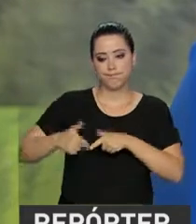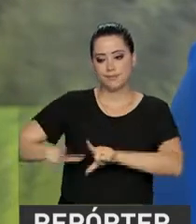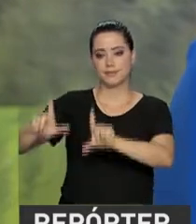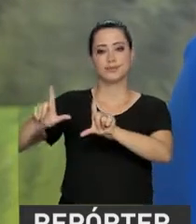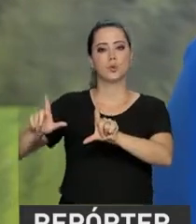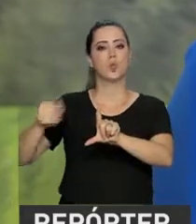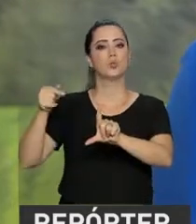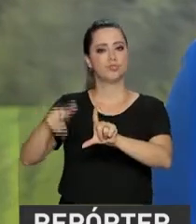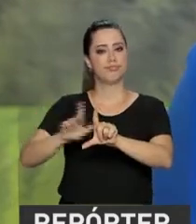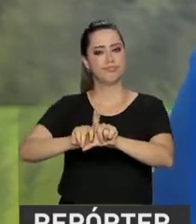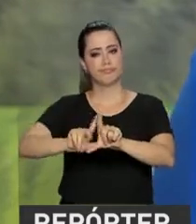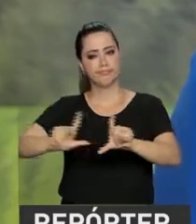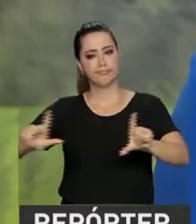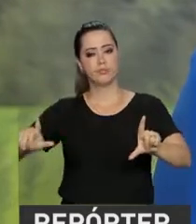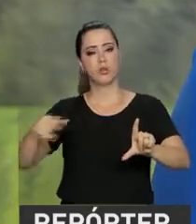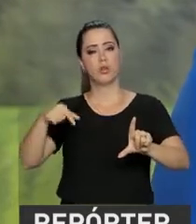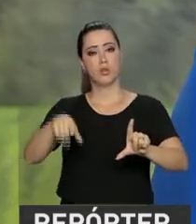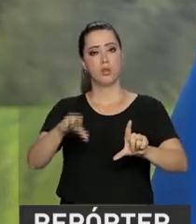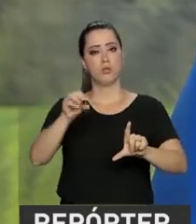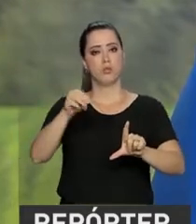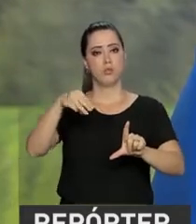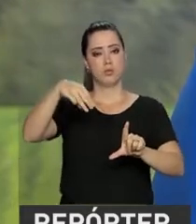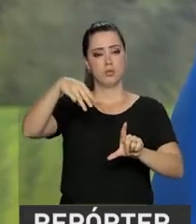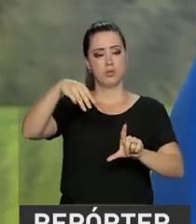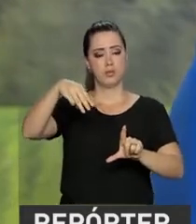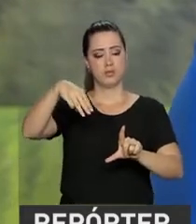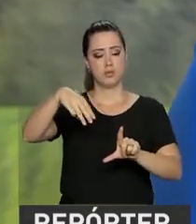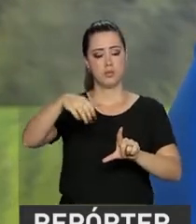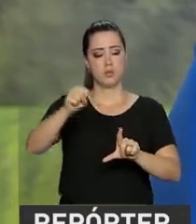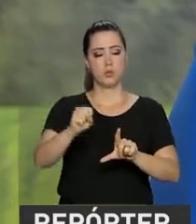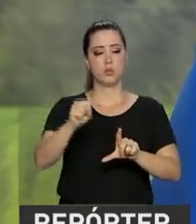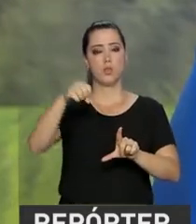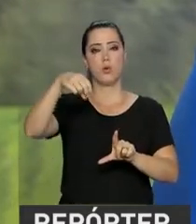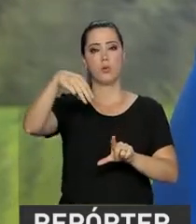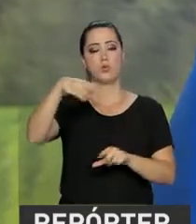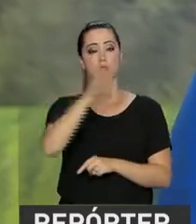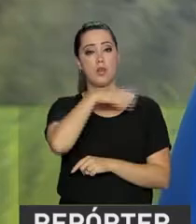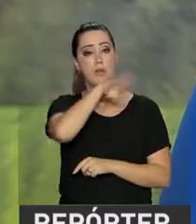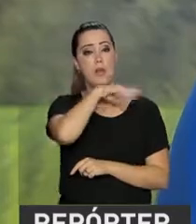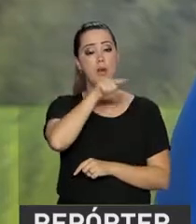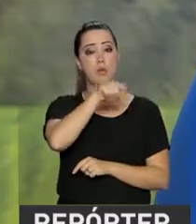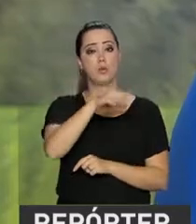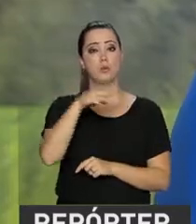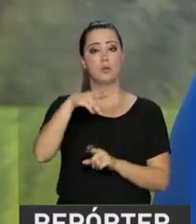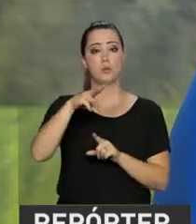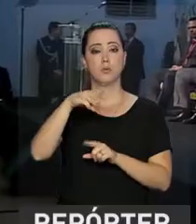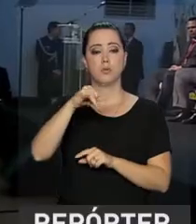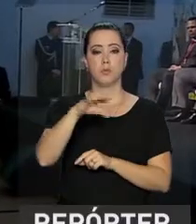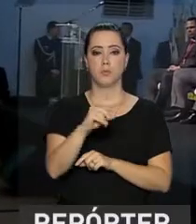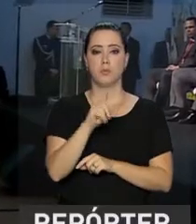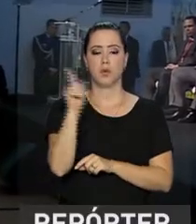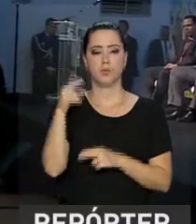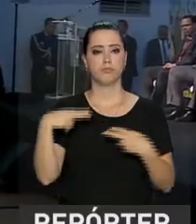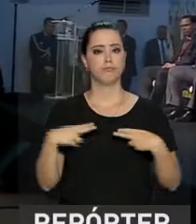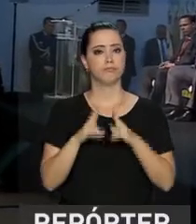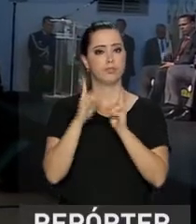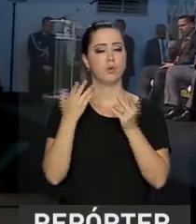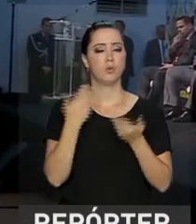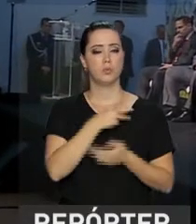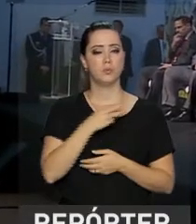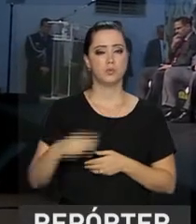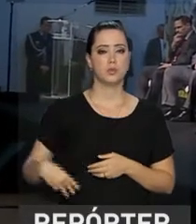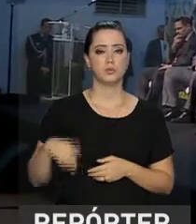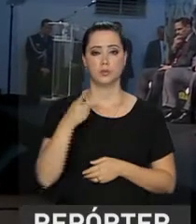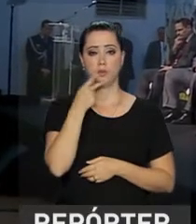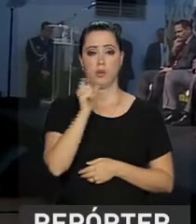certificado da Organização Mundial de Saúde Animal no mês de maio, em Paris. De acordo com o ministro,